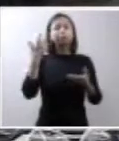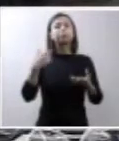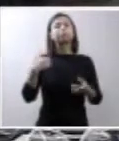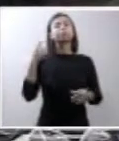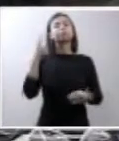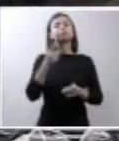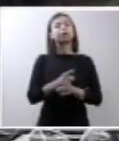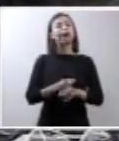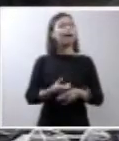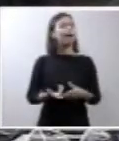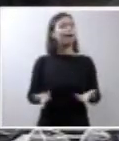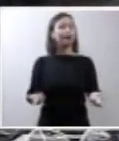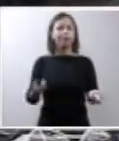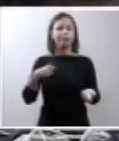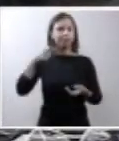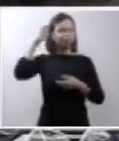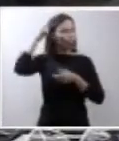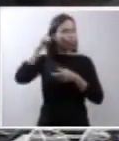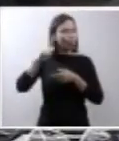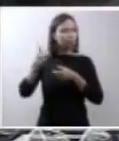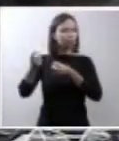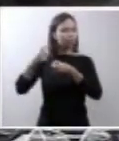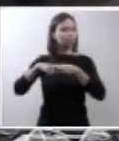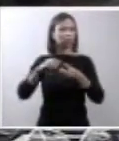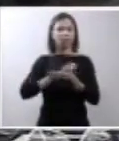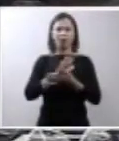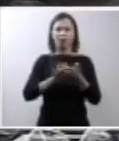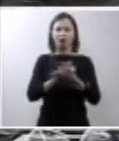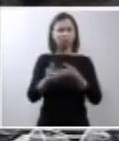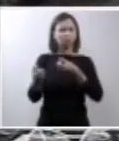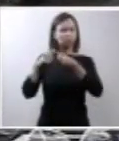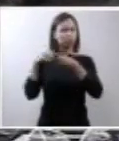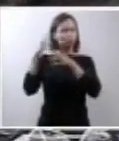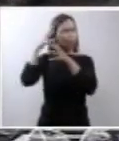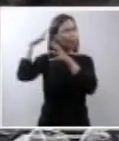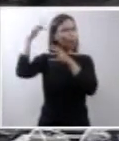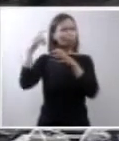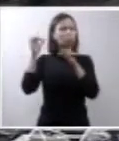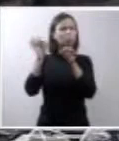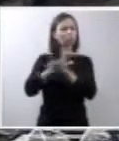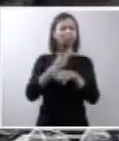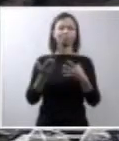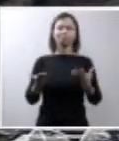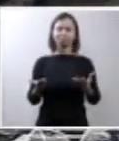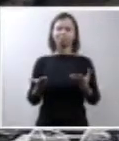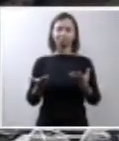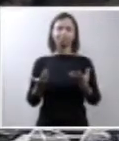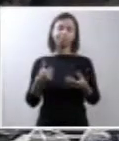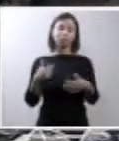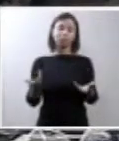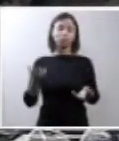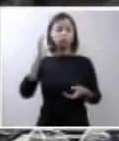que não tinha volta a minha criança não tinha solução então eu resolvi